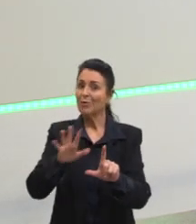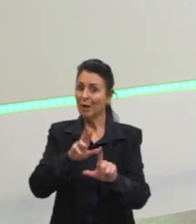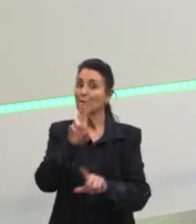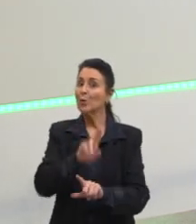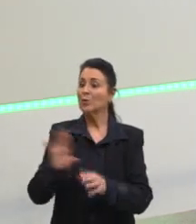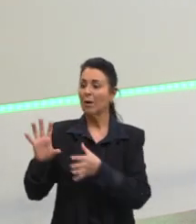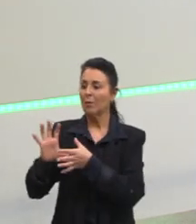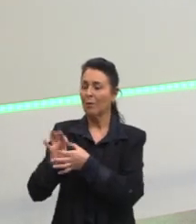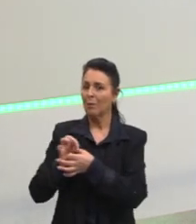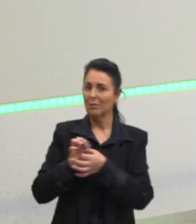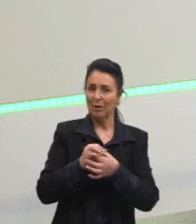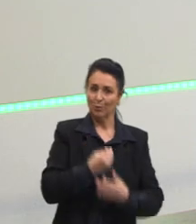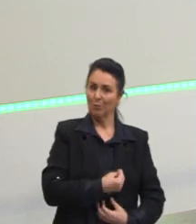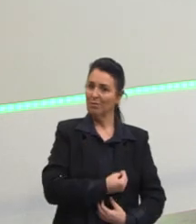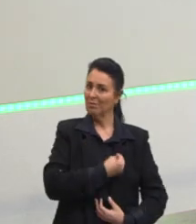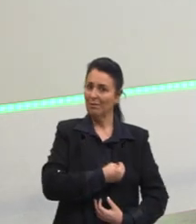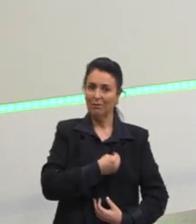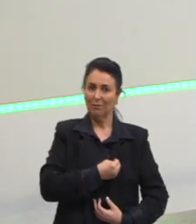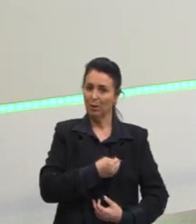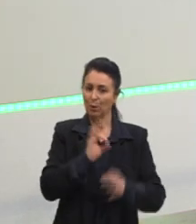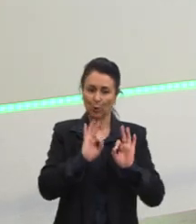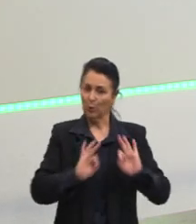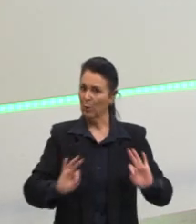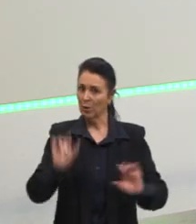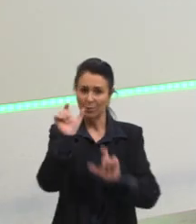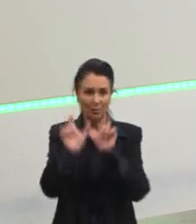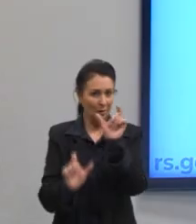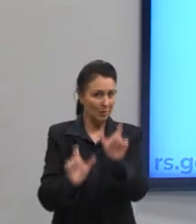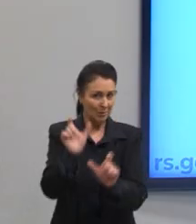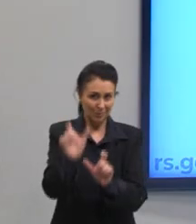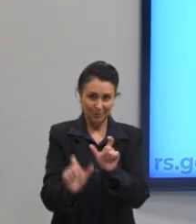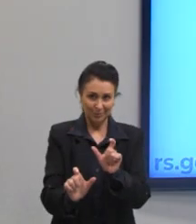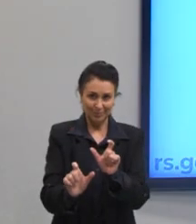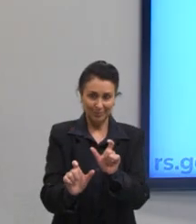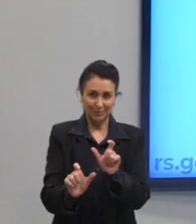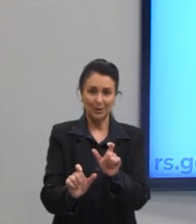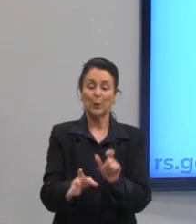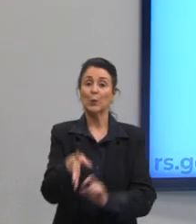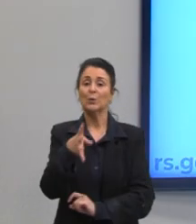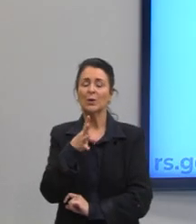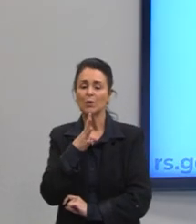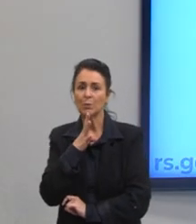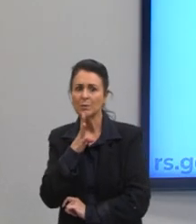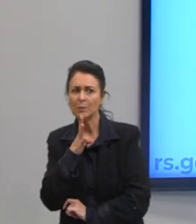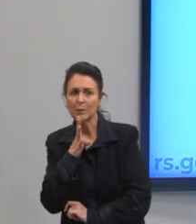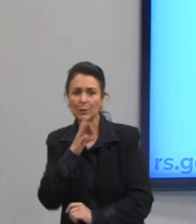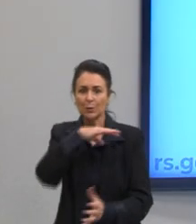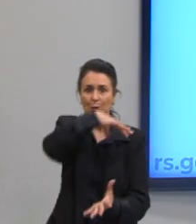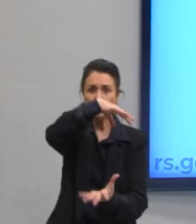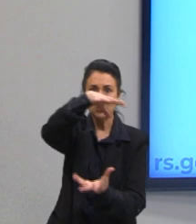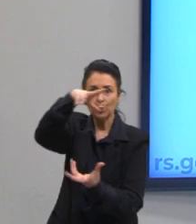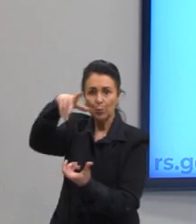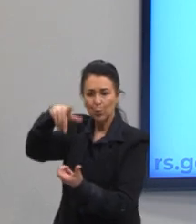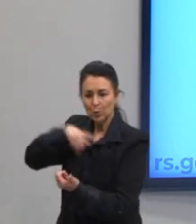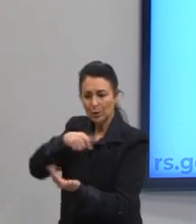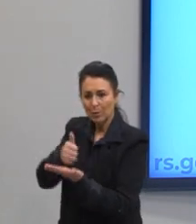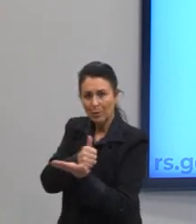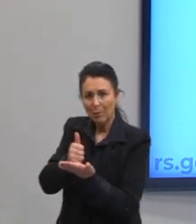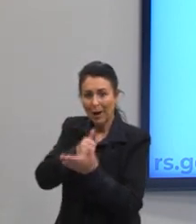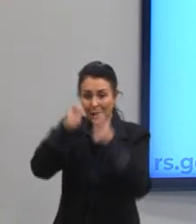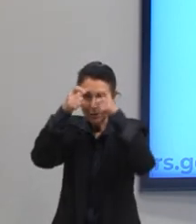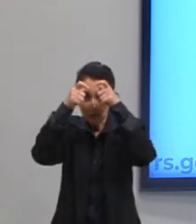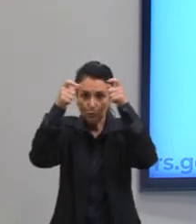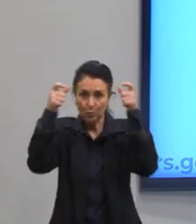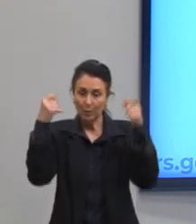atuais. Então, na leitura de mundo, eu tenho que ter uma base de conhecimento